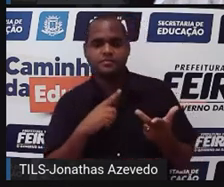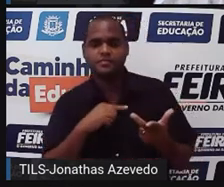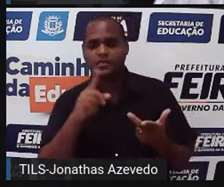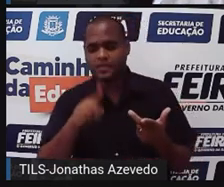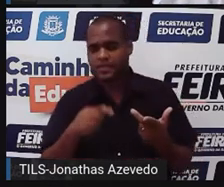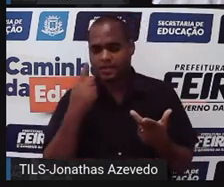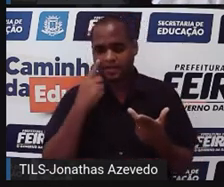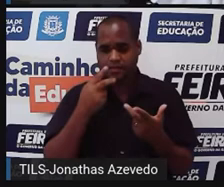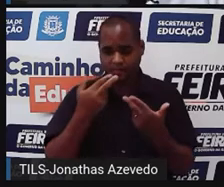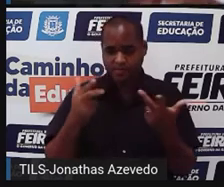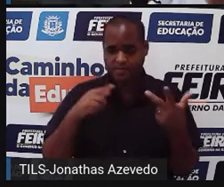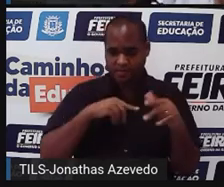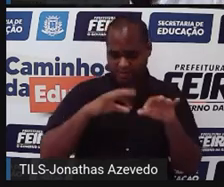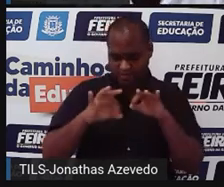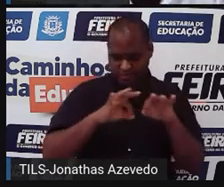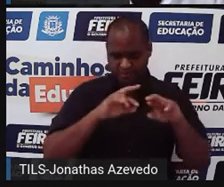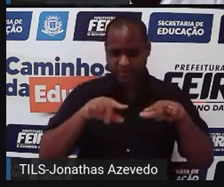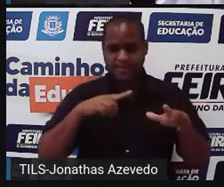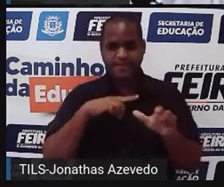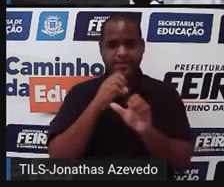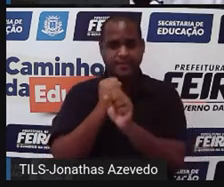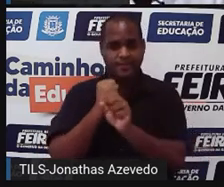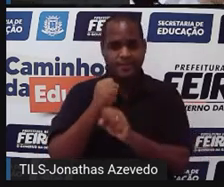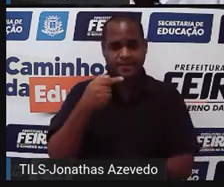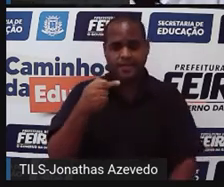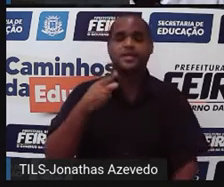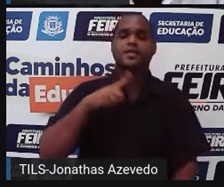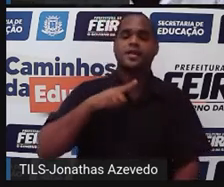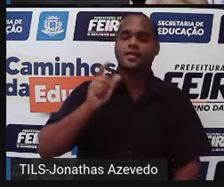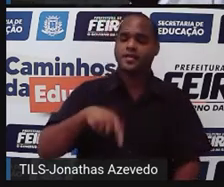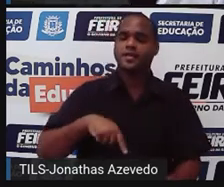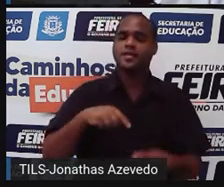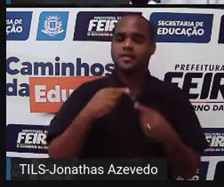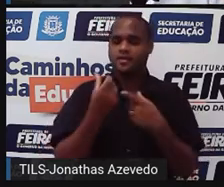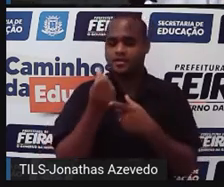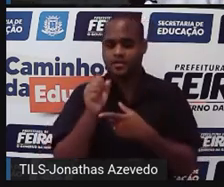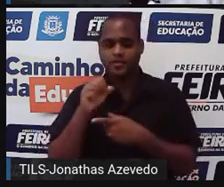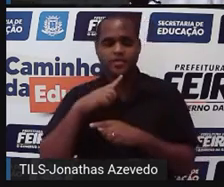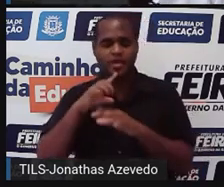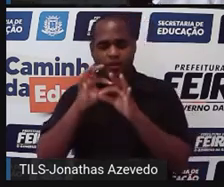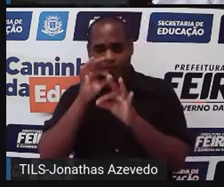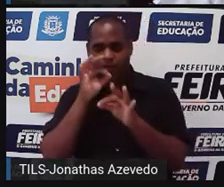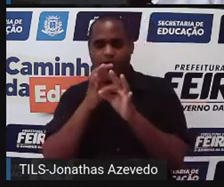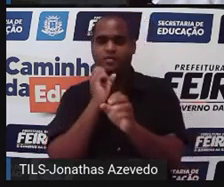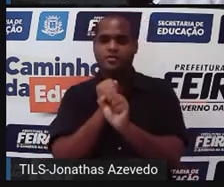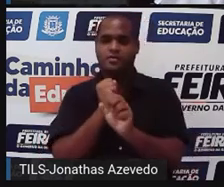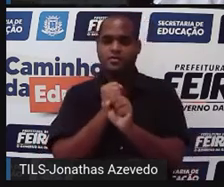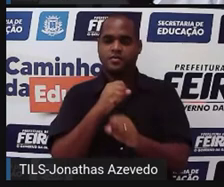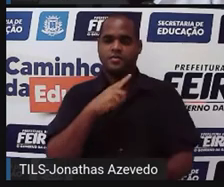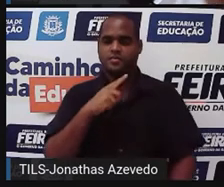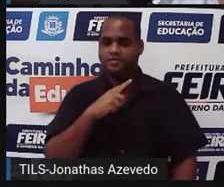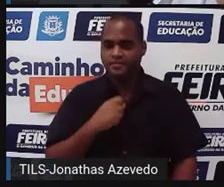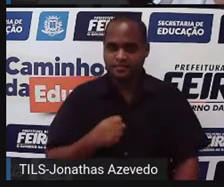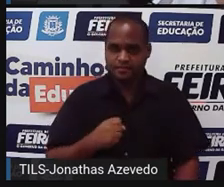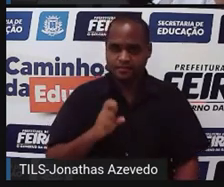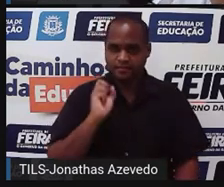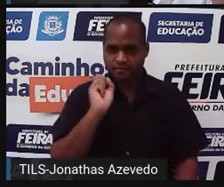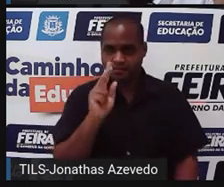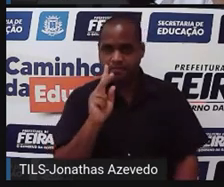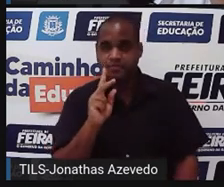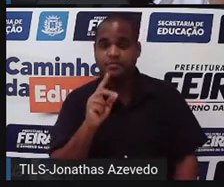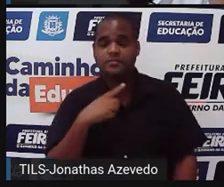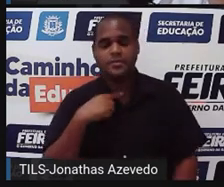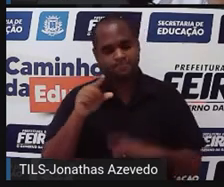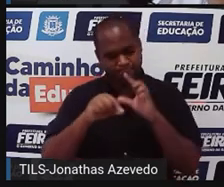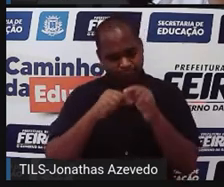pirâmides que vão ser feitas para dar um total de sete, vai ser com sessenta e oito canudos no total. Tá bom? Só que aí